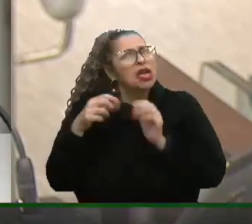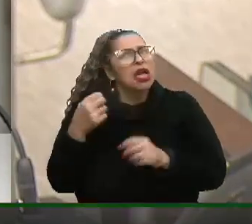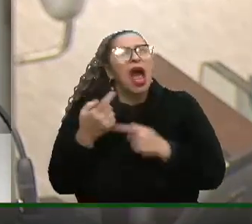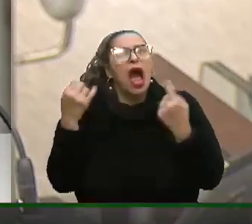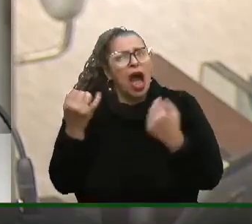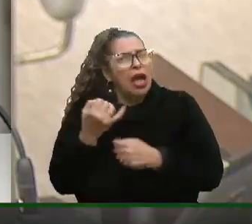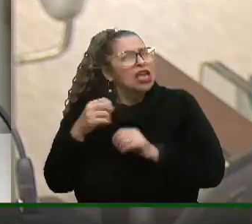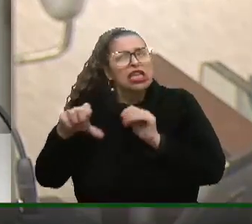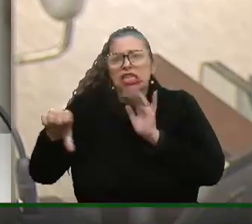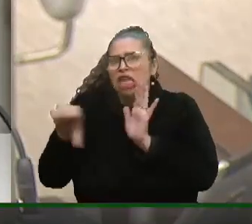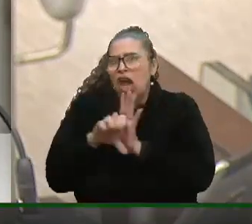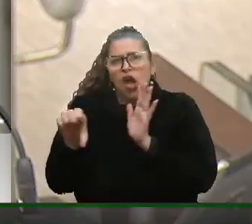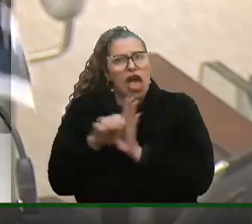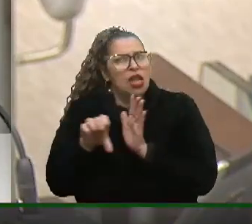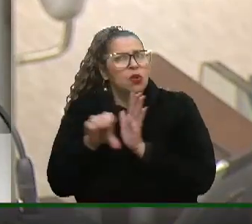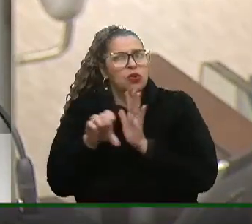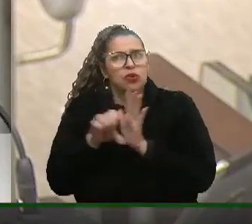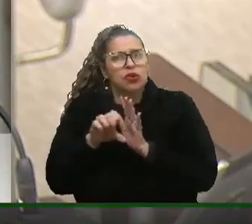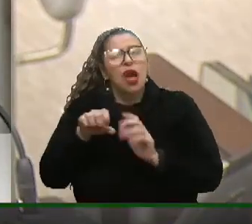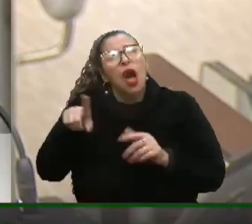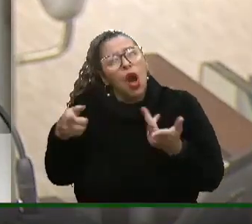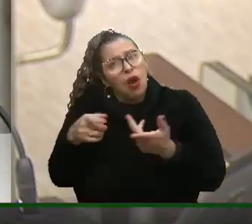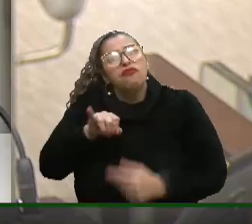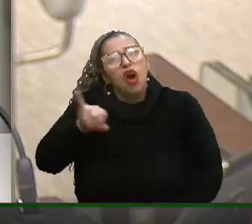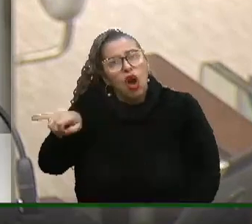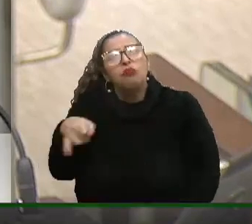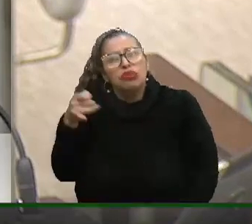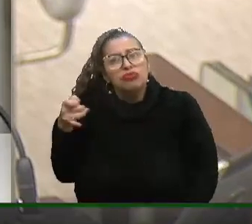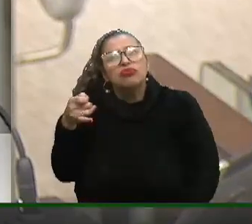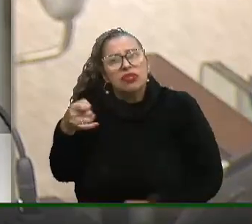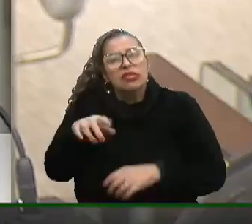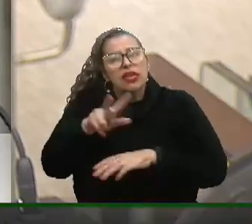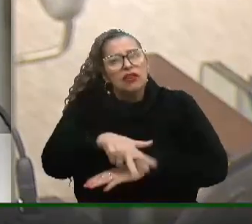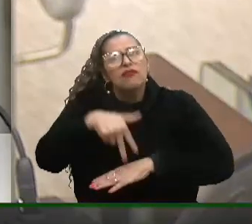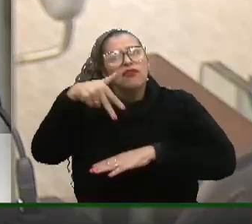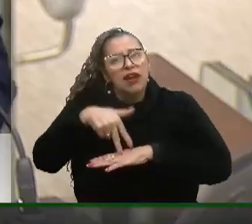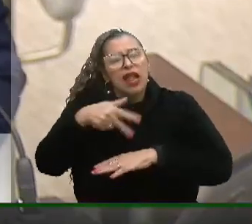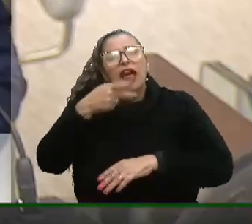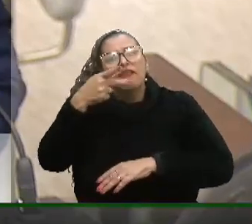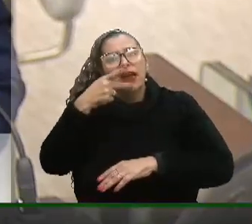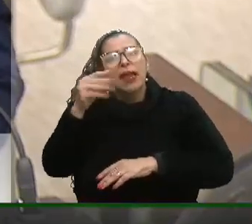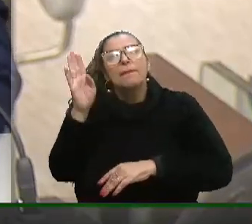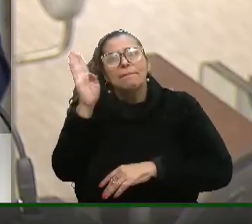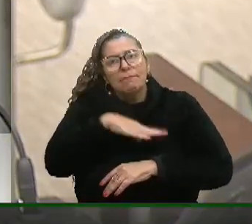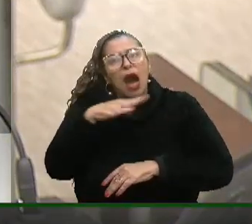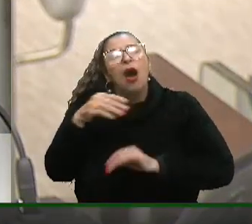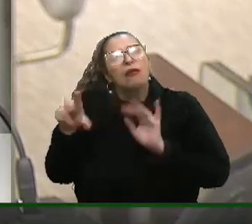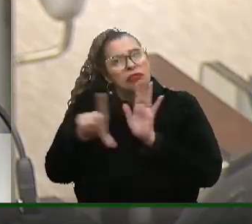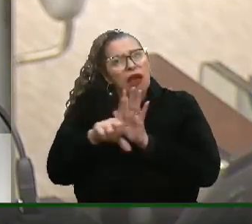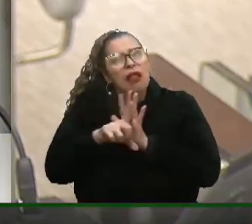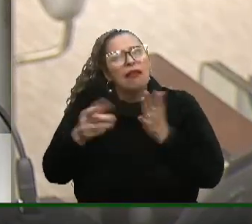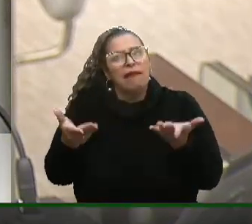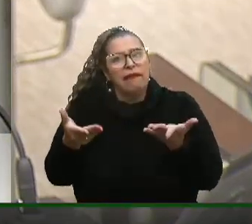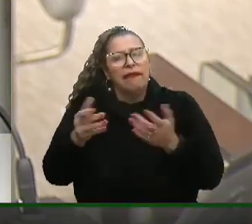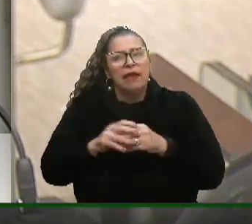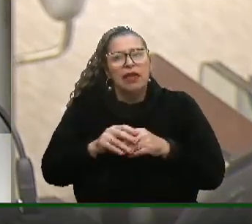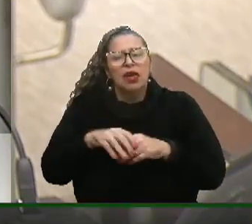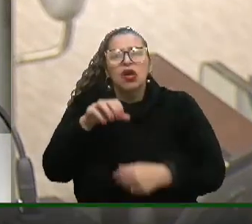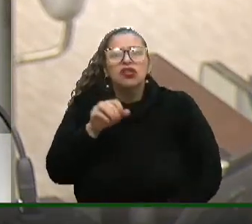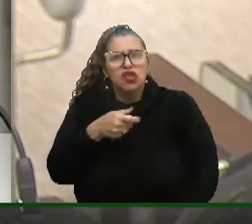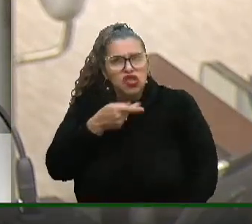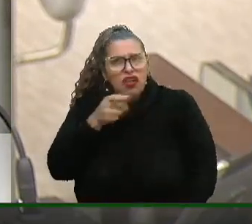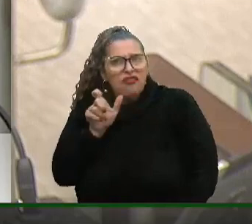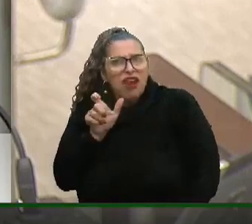e até inconstitucional? Ou o senhor foi oportunista quando veio essa tribuna desdenhada à lei? E quando o senhor agride